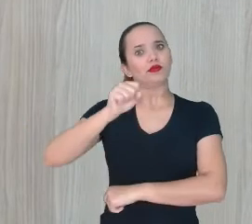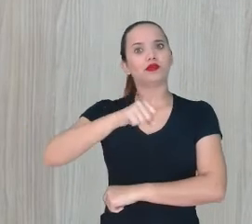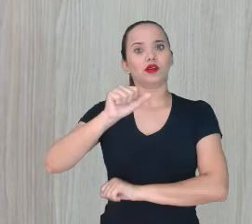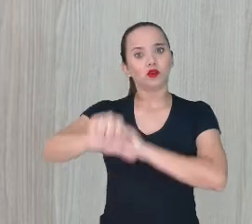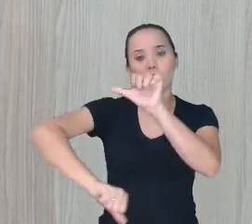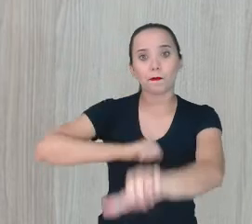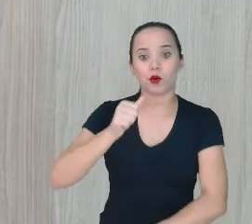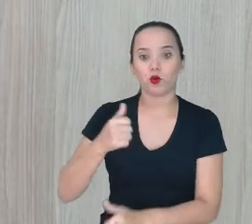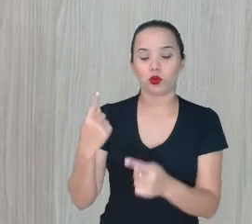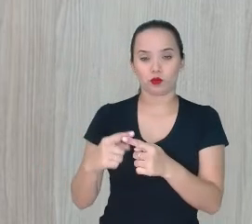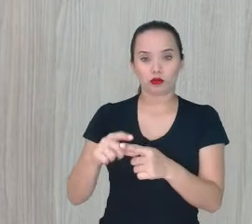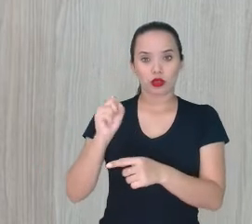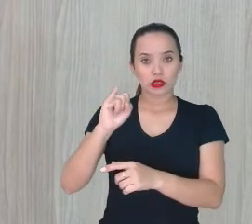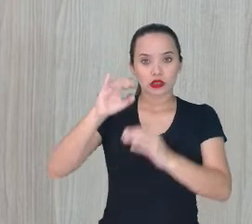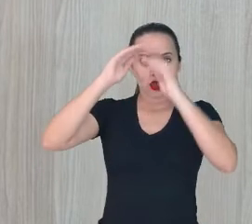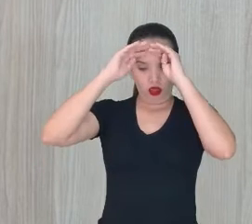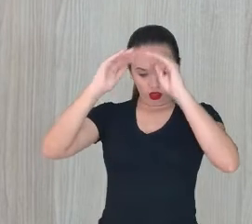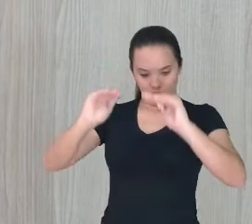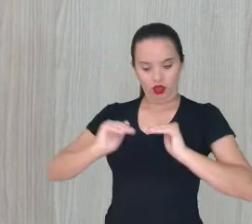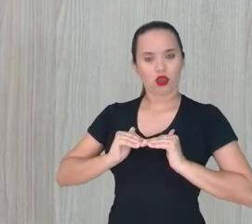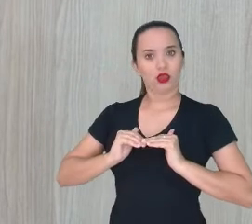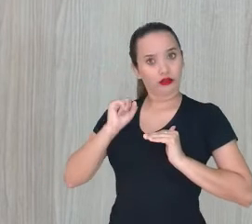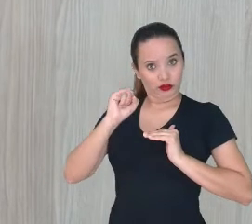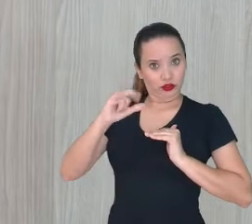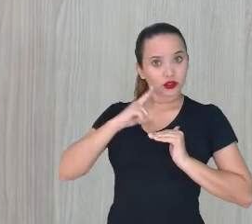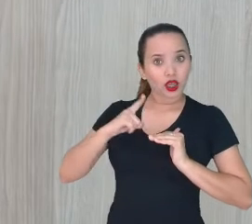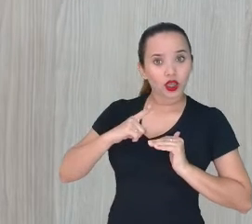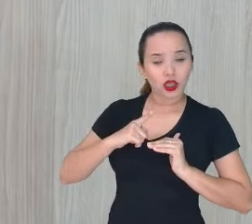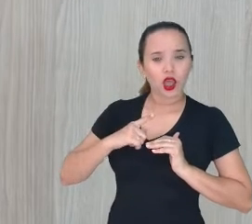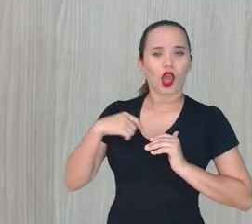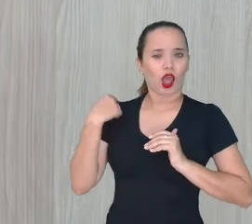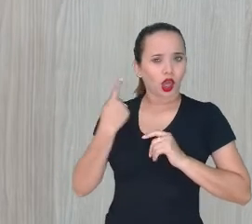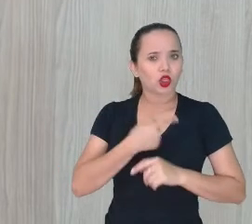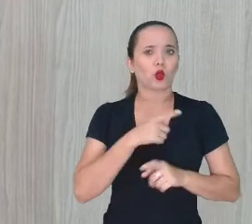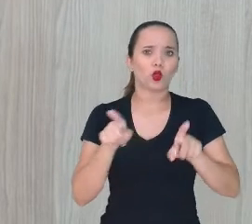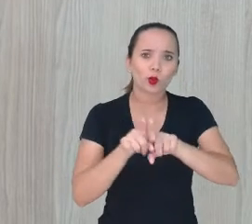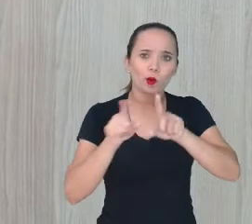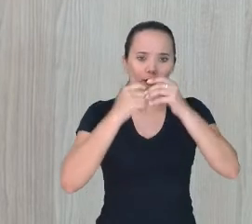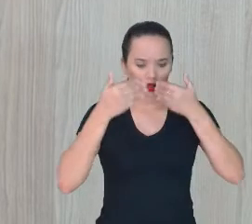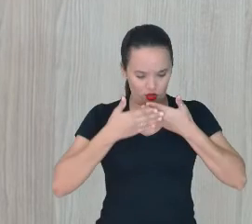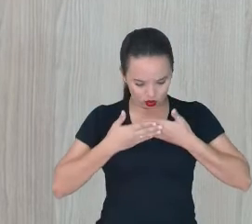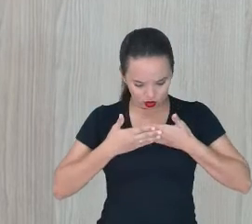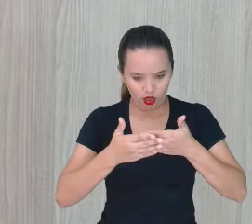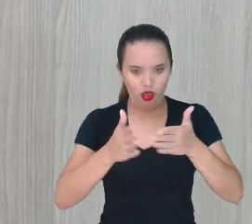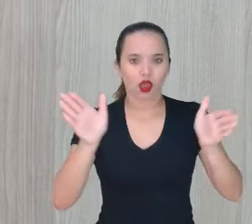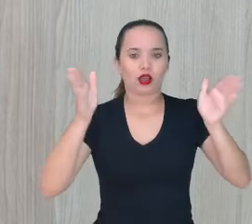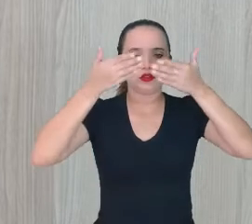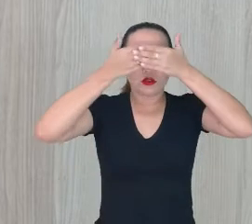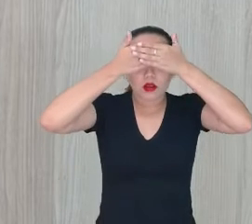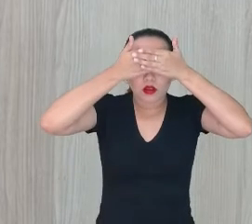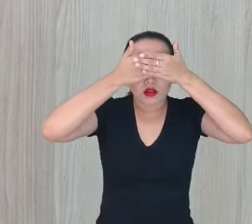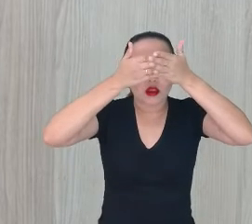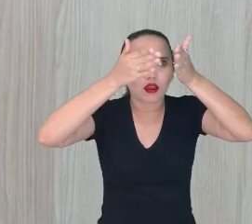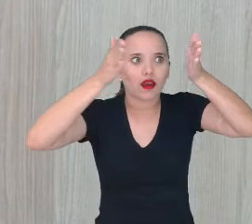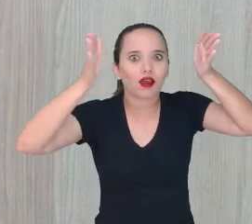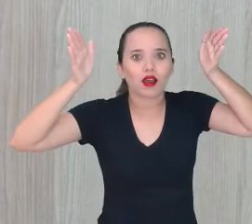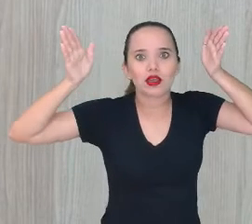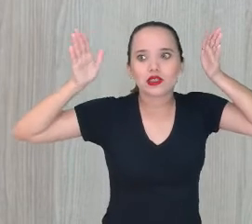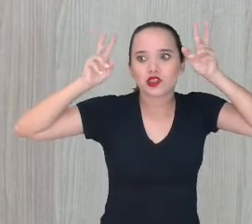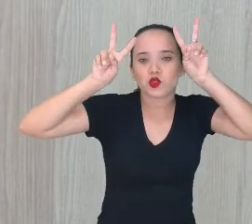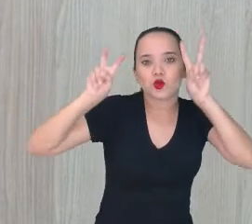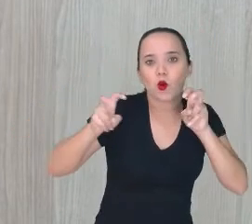Também se respeita A gente também Amplia essa nossa visão Para o outro Quando a gente se respeita Se